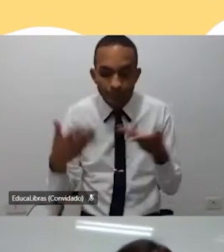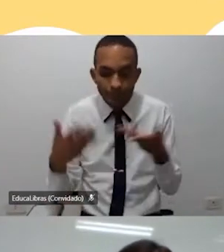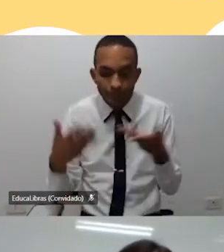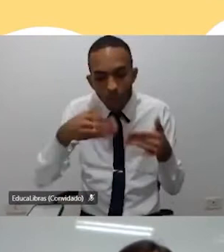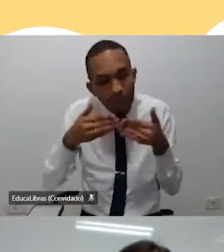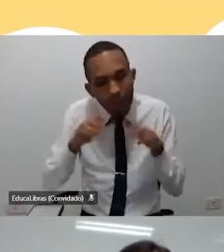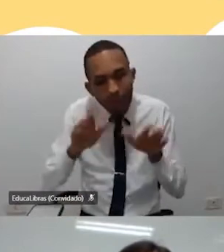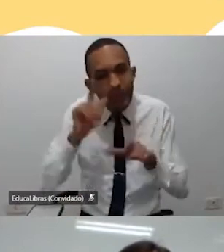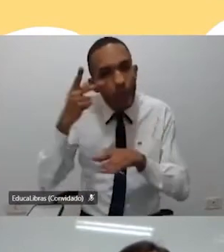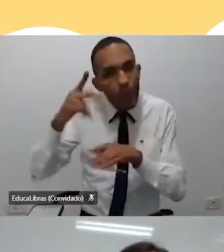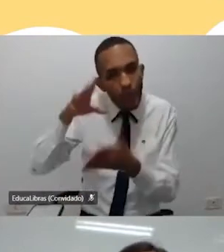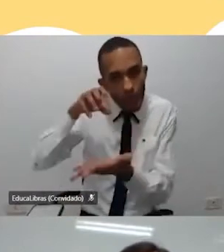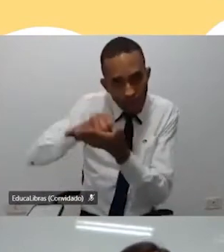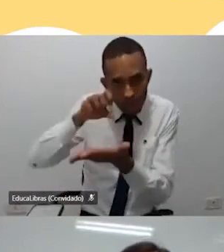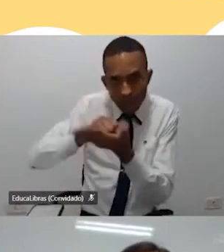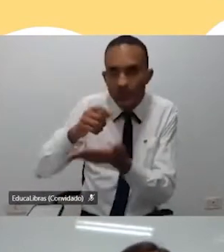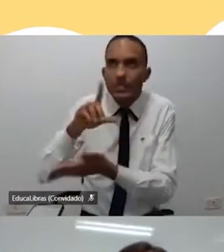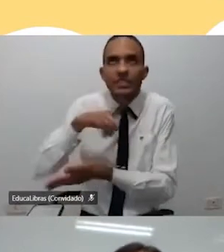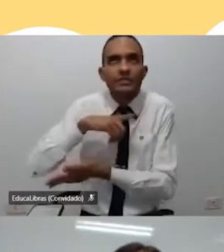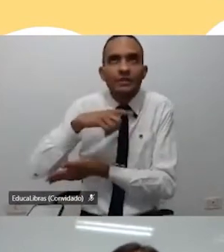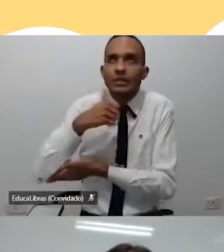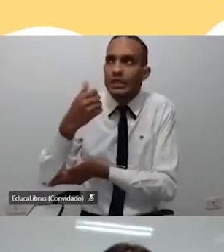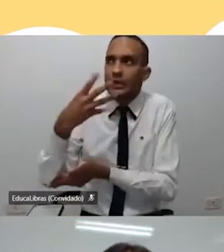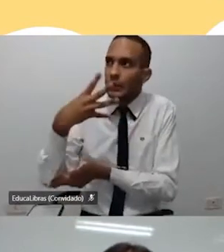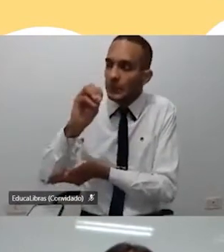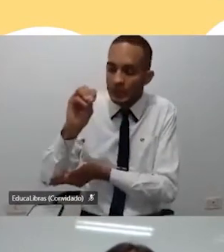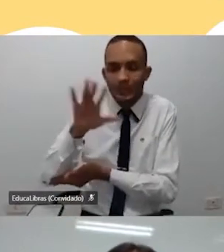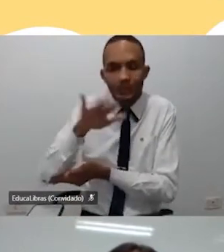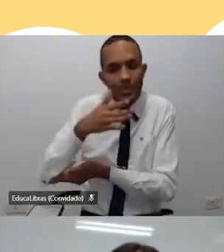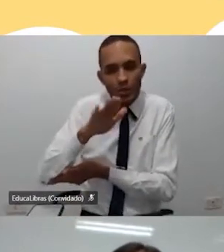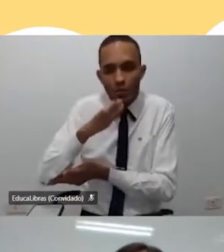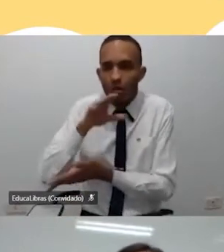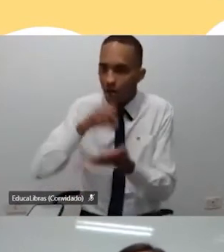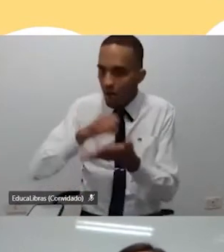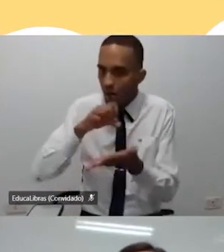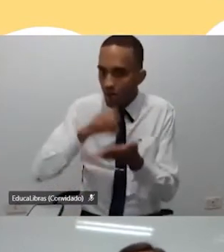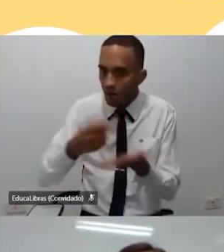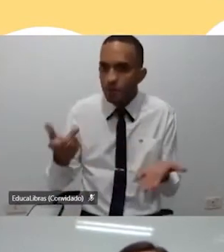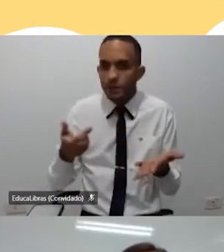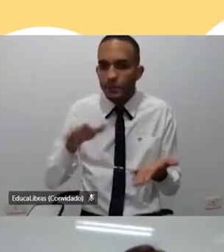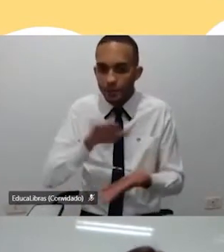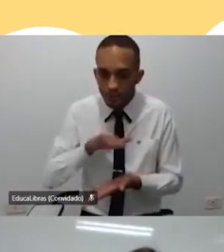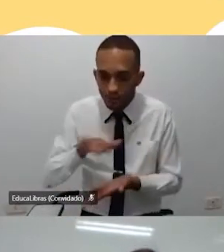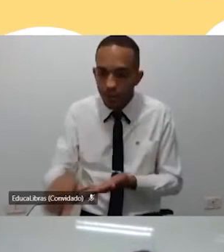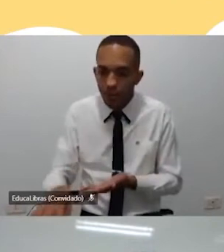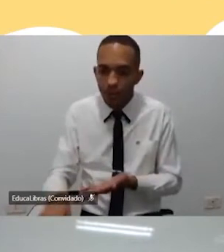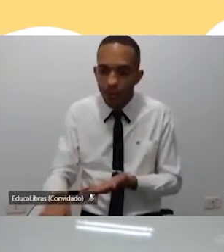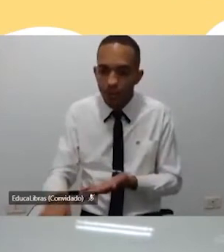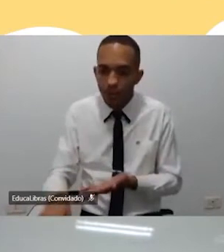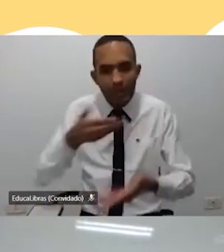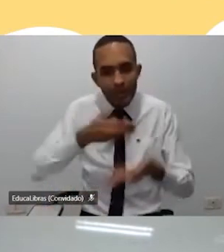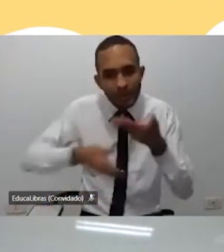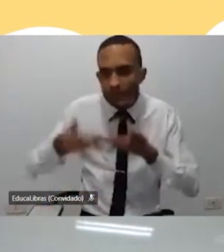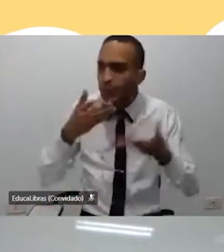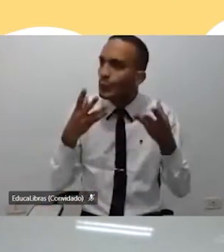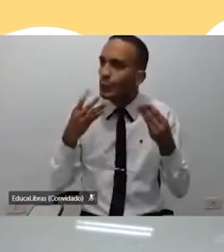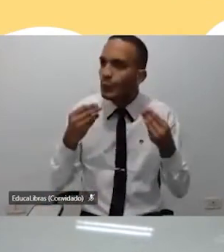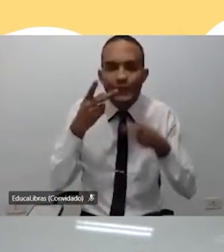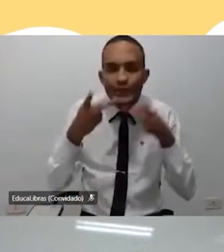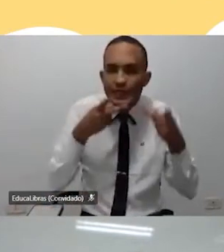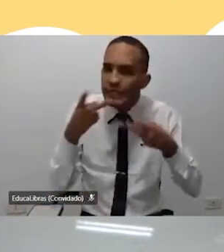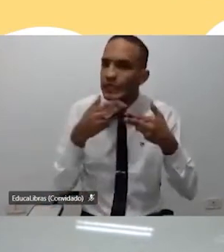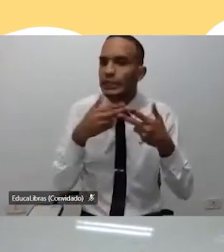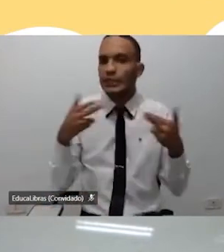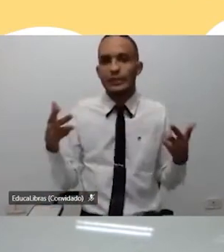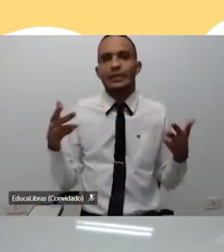abriu para eles se inscreverem, nós tivemos 140 inscrições, e eles participaram muito, falaram